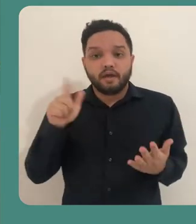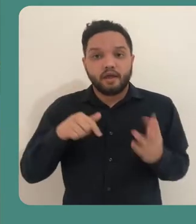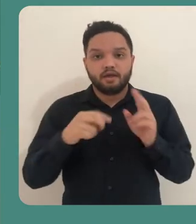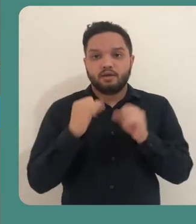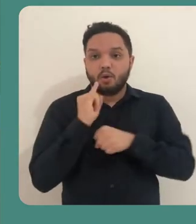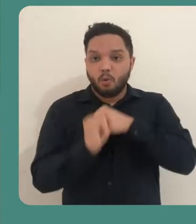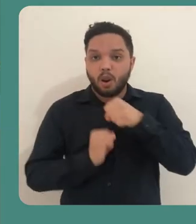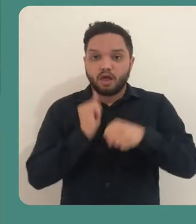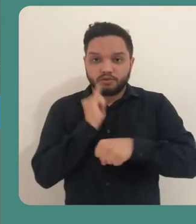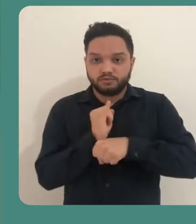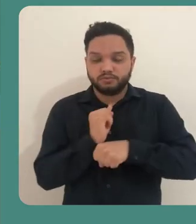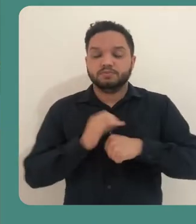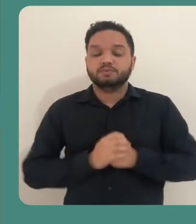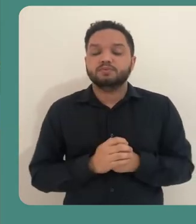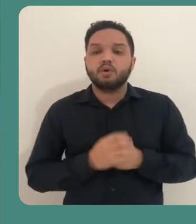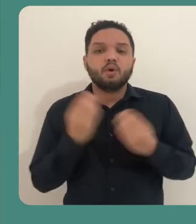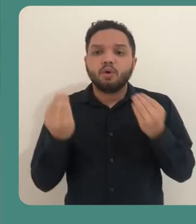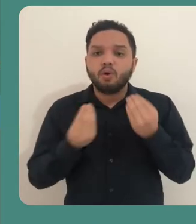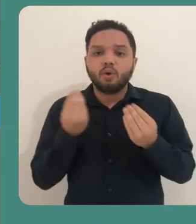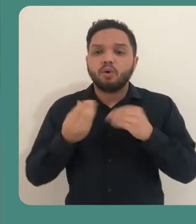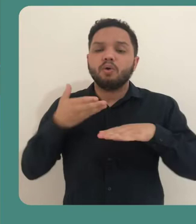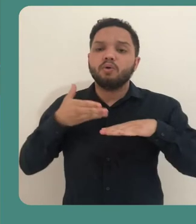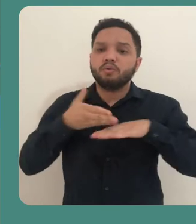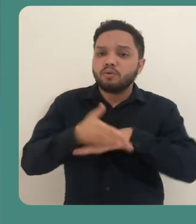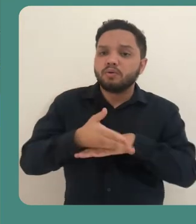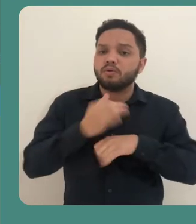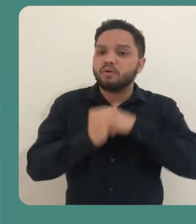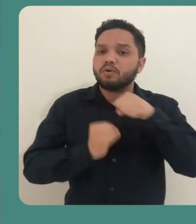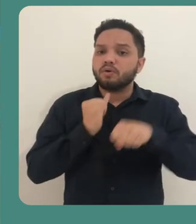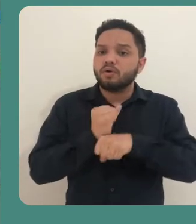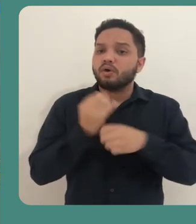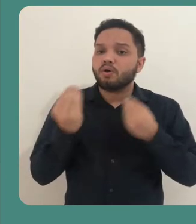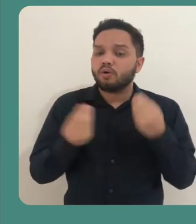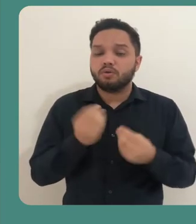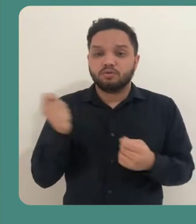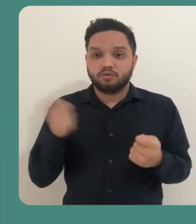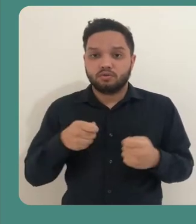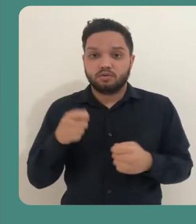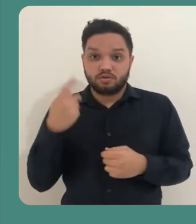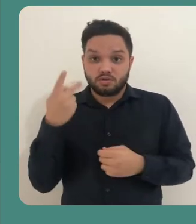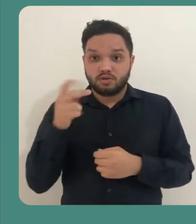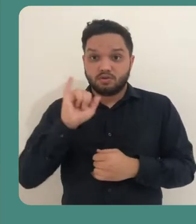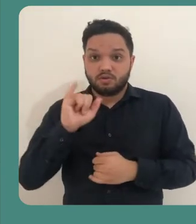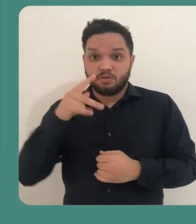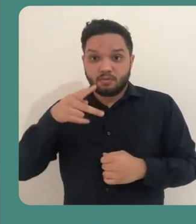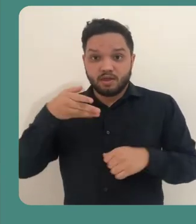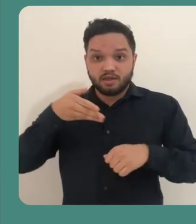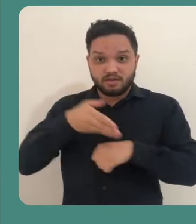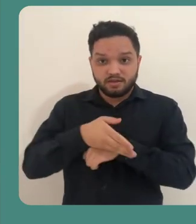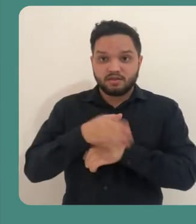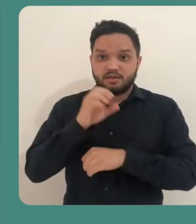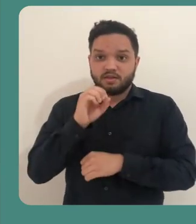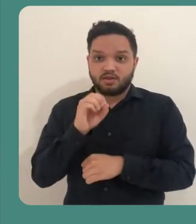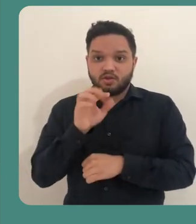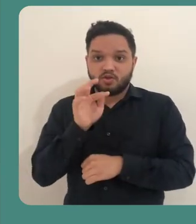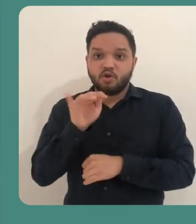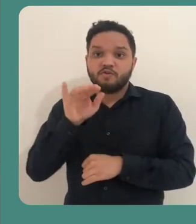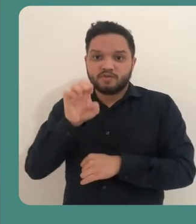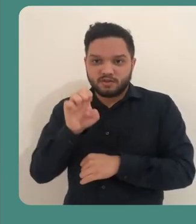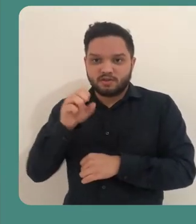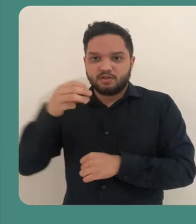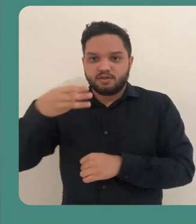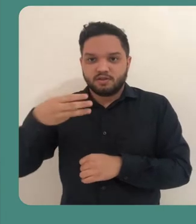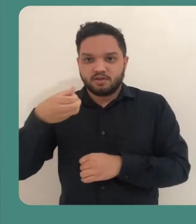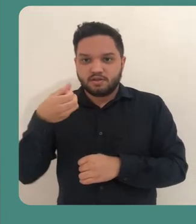utilizar é a versão online. E para você acessar a versão online, você pode utilizar o seu ID de acesso ao Office